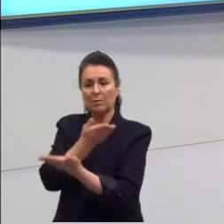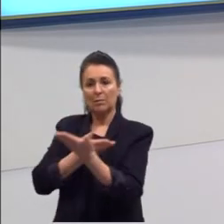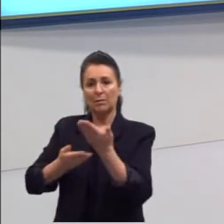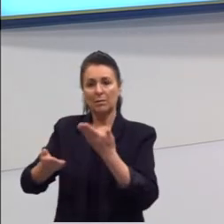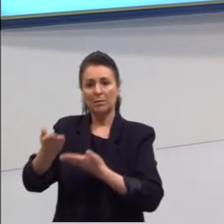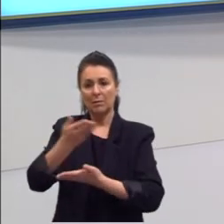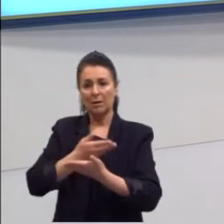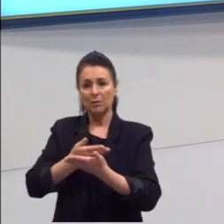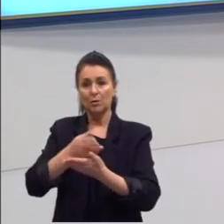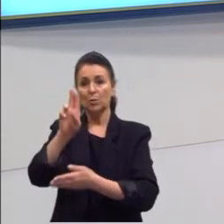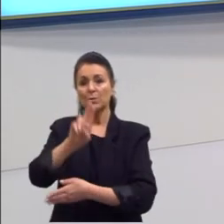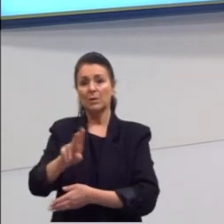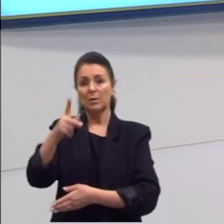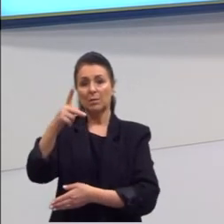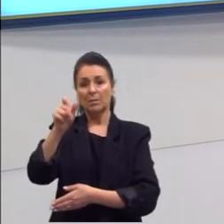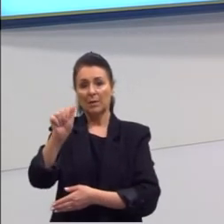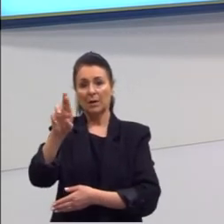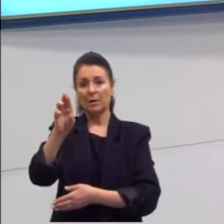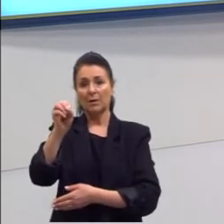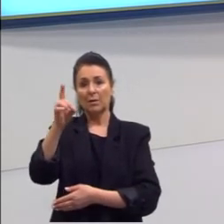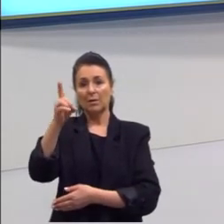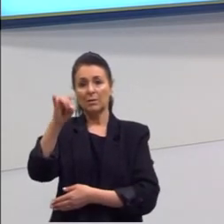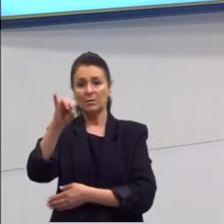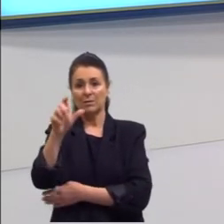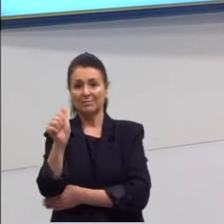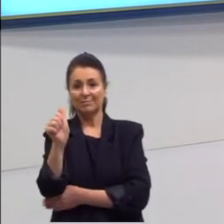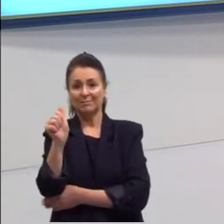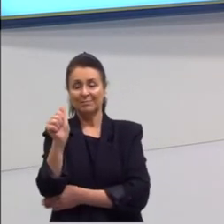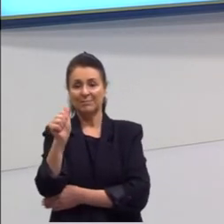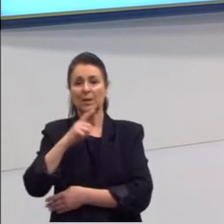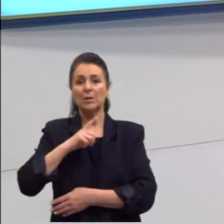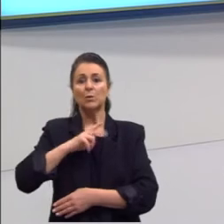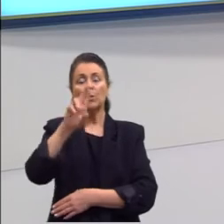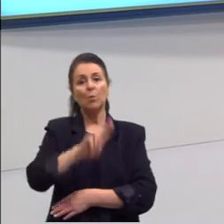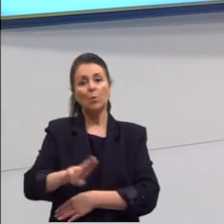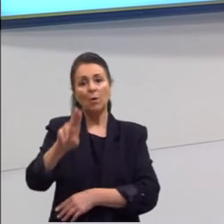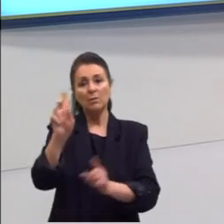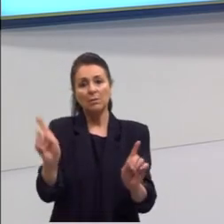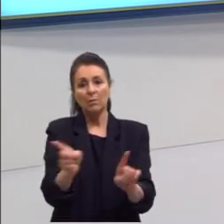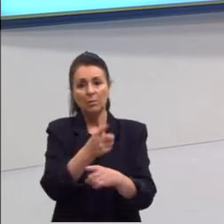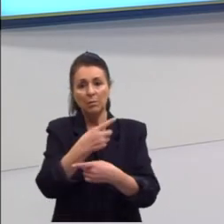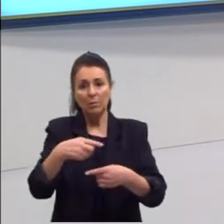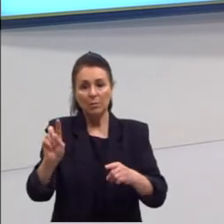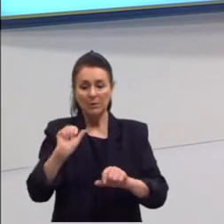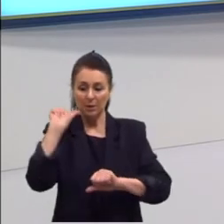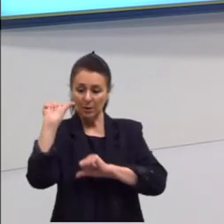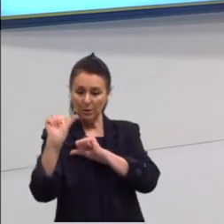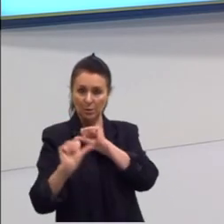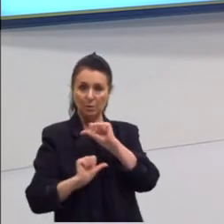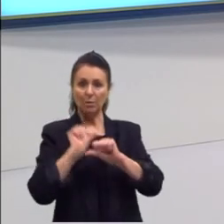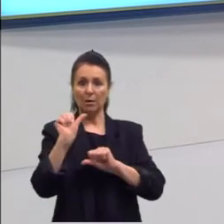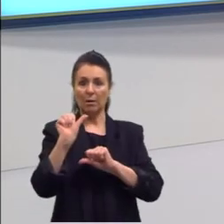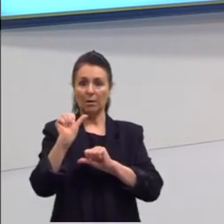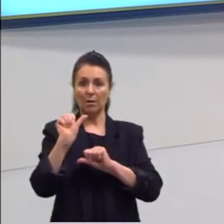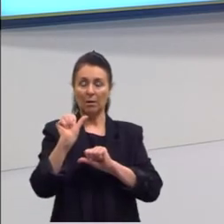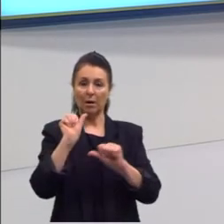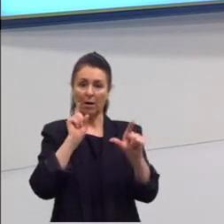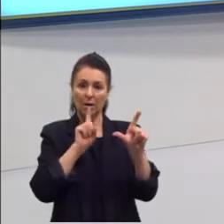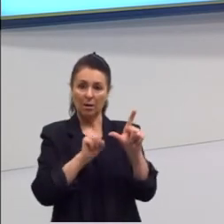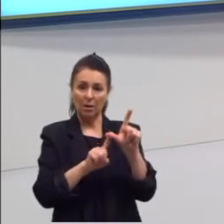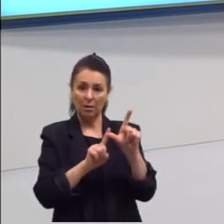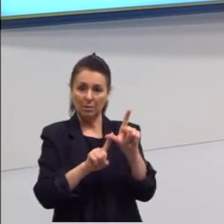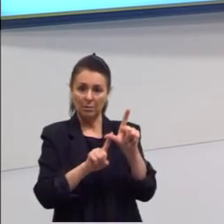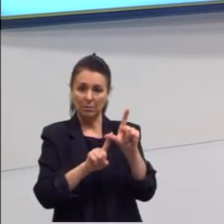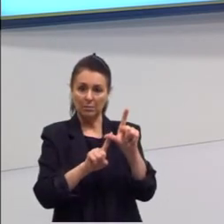paródia. O que é isso? A gente pega uma música e subverte essa música. A gente